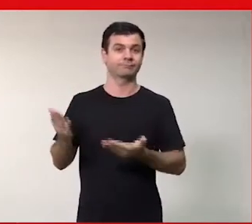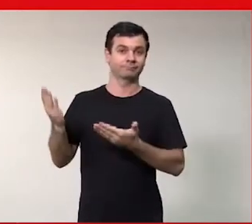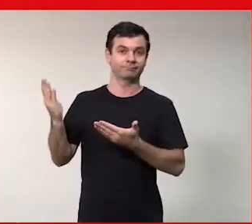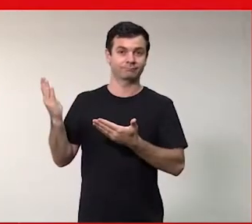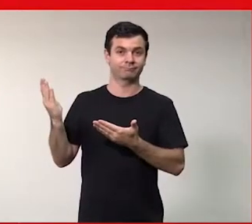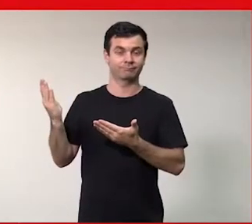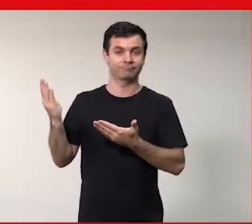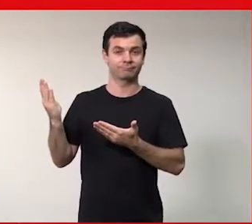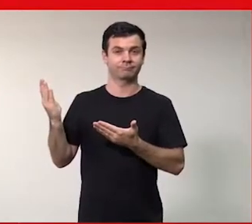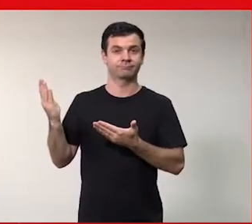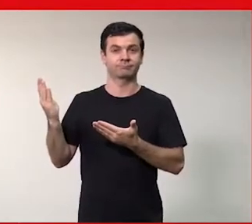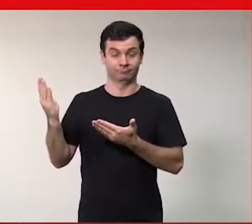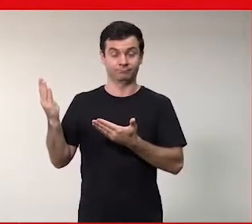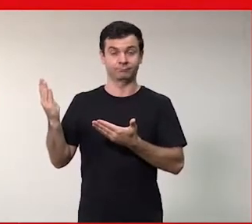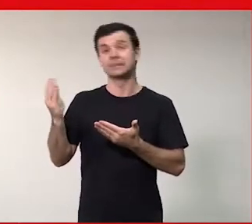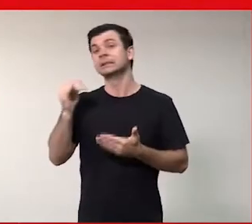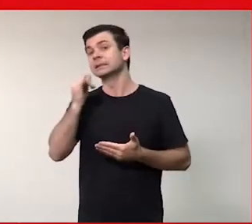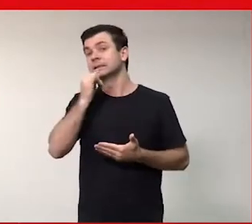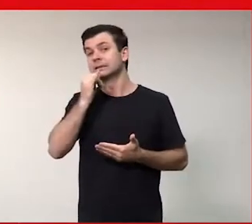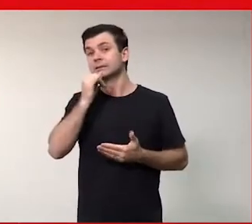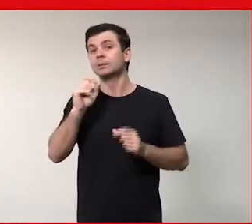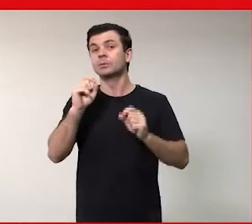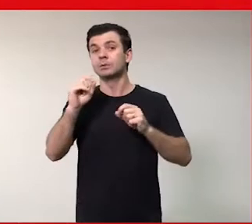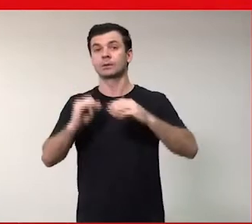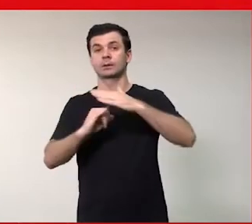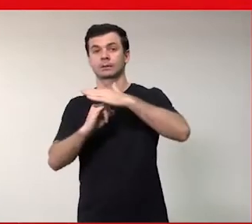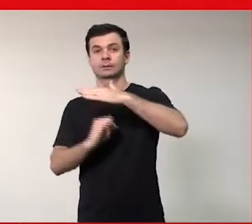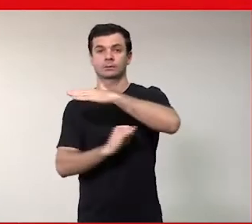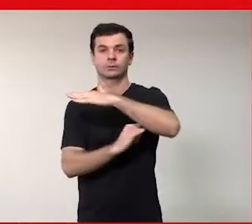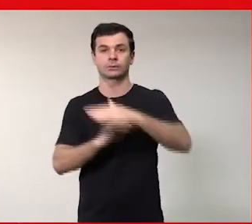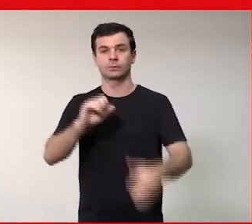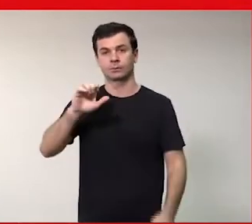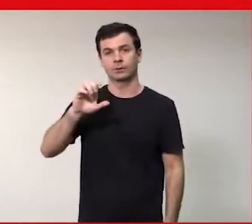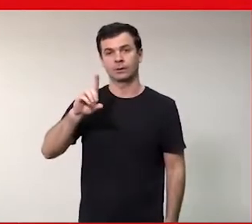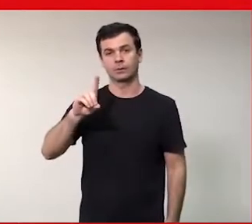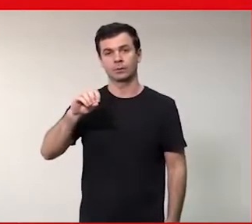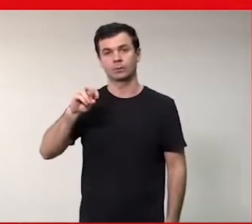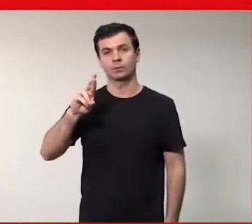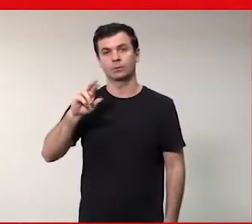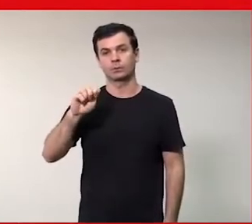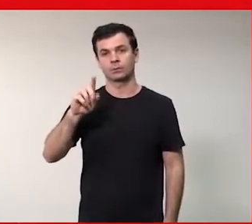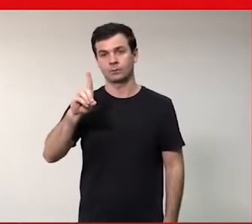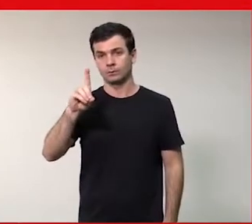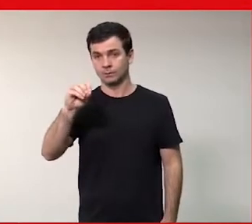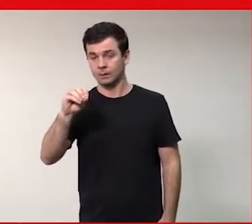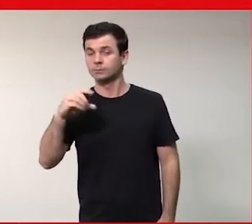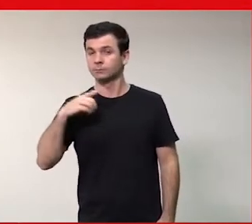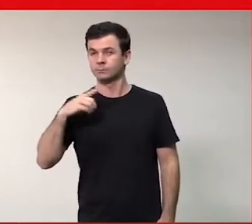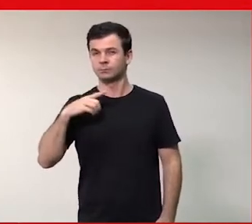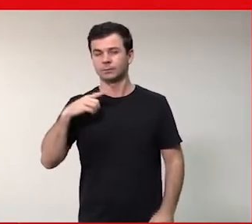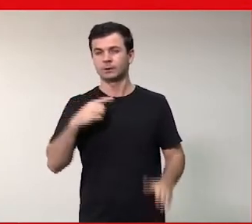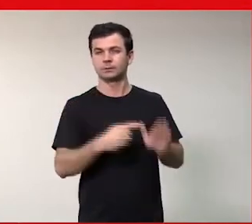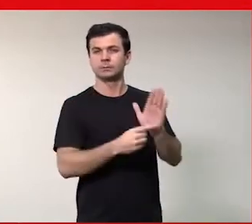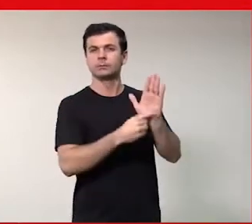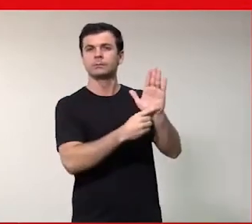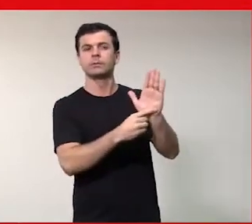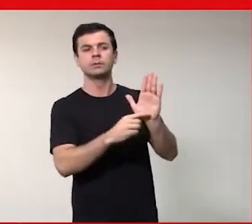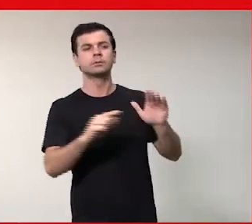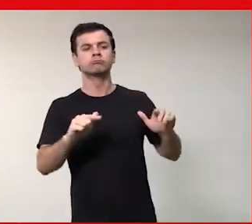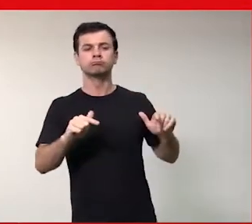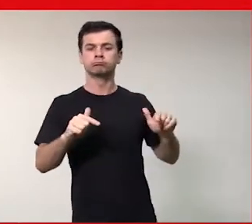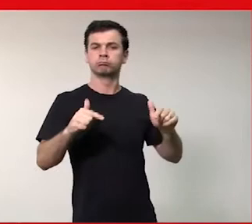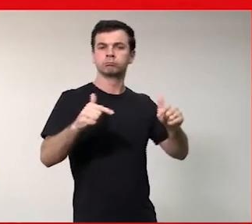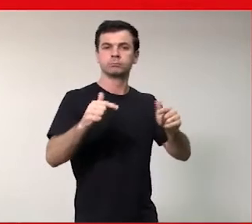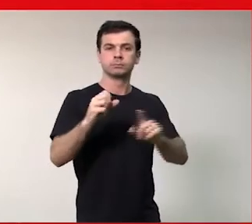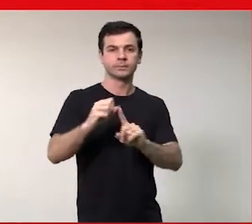por favor. Um exemplo disso no Instituto Eldorado, nós temos um case que demonstra uma atitude da sociedade